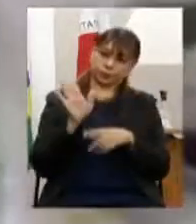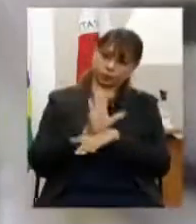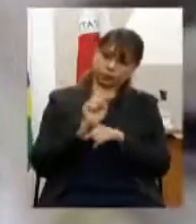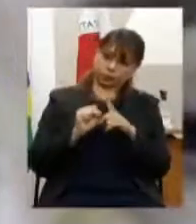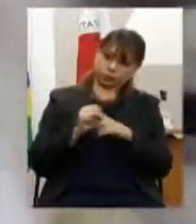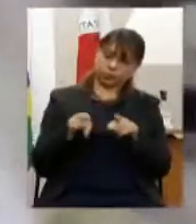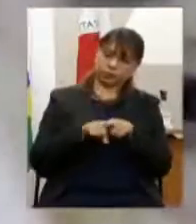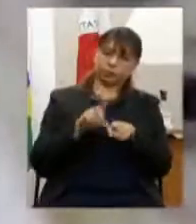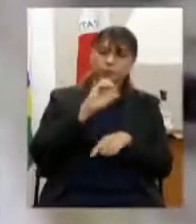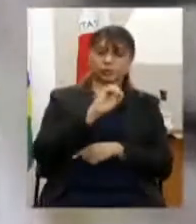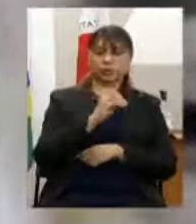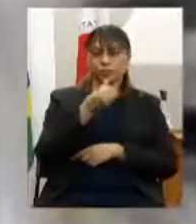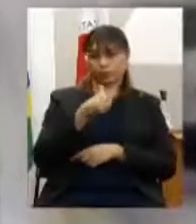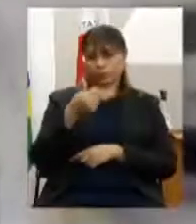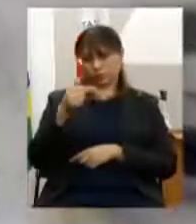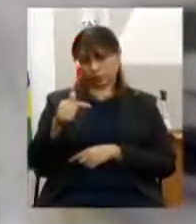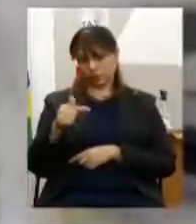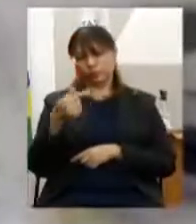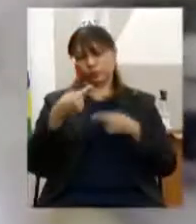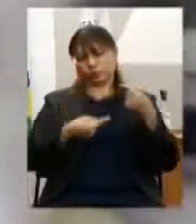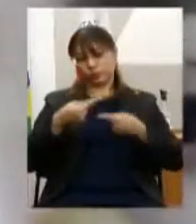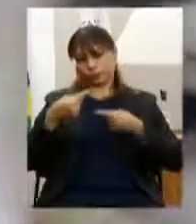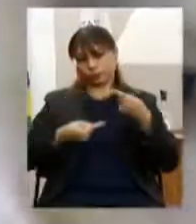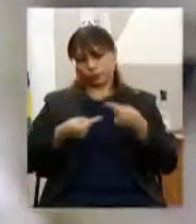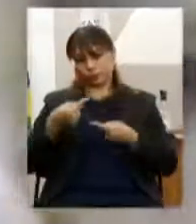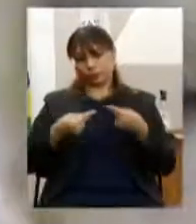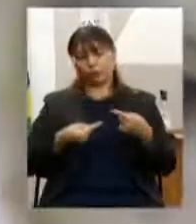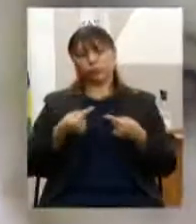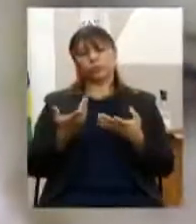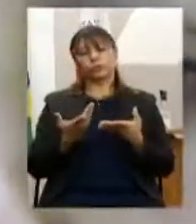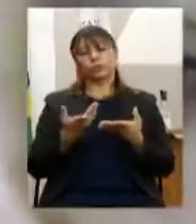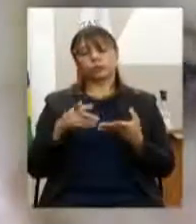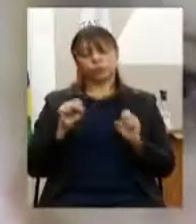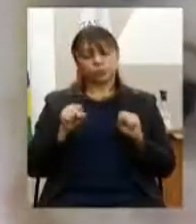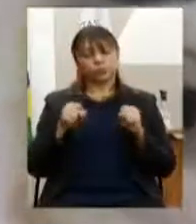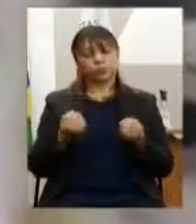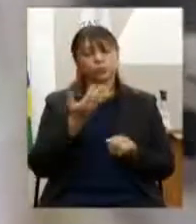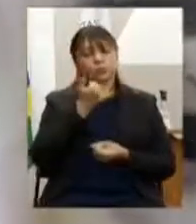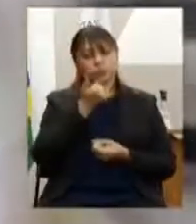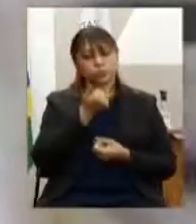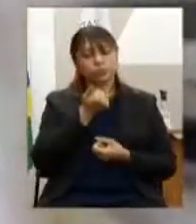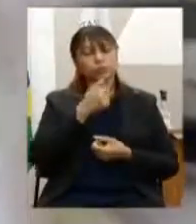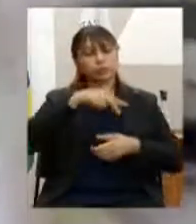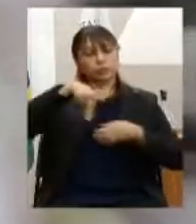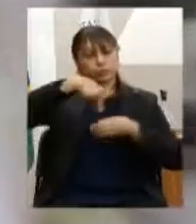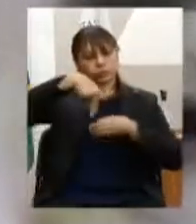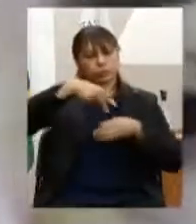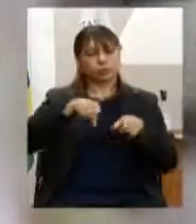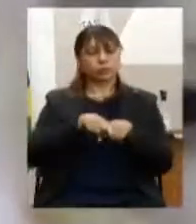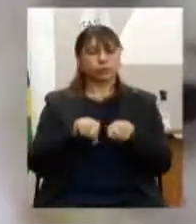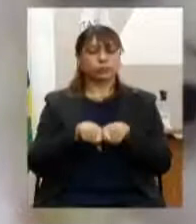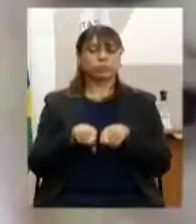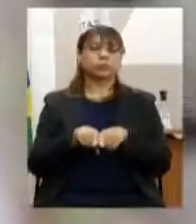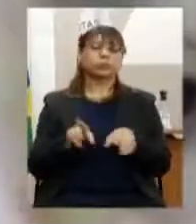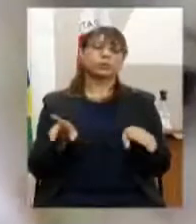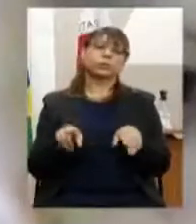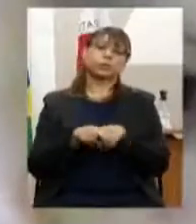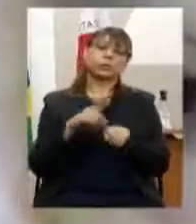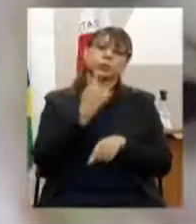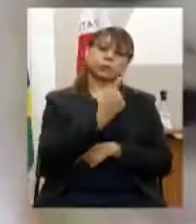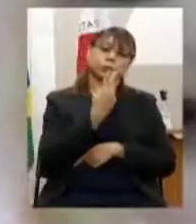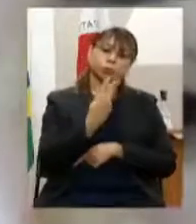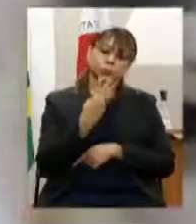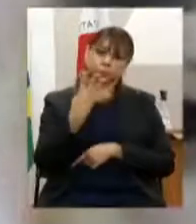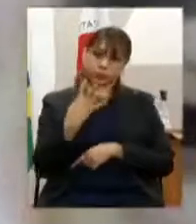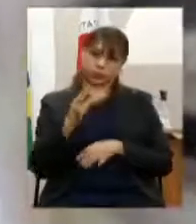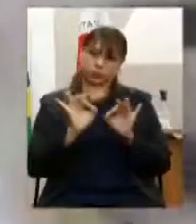o programa 067, que é a política de integração e segurança alimentar e nutricional, o programa 134, que